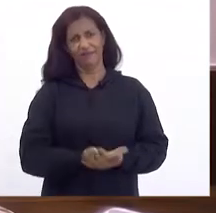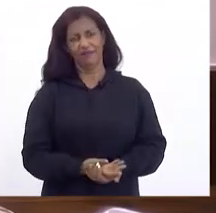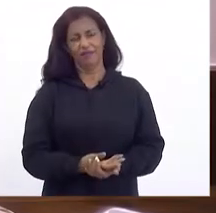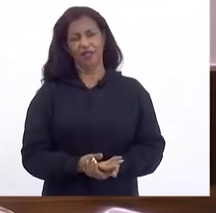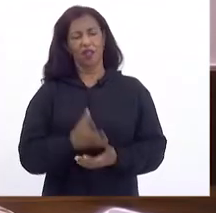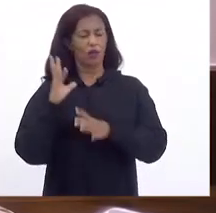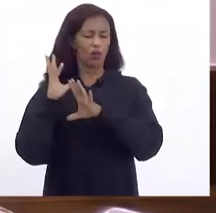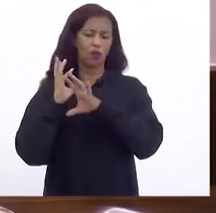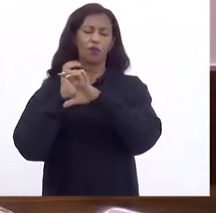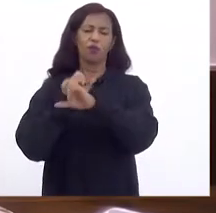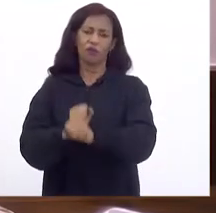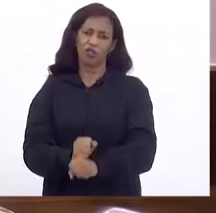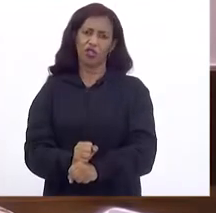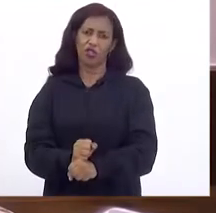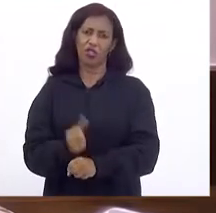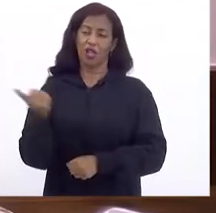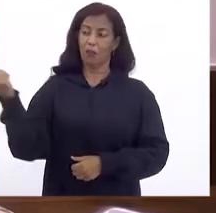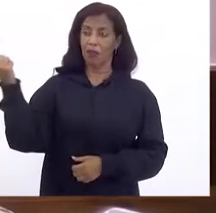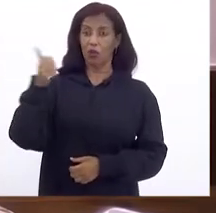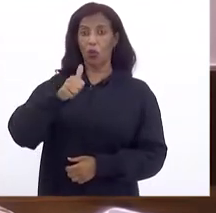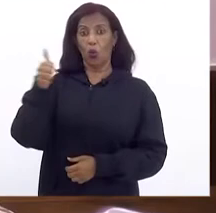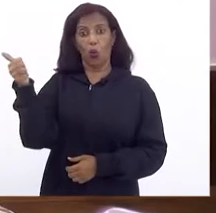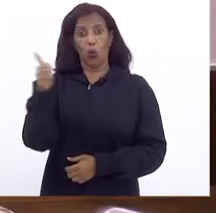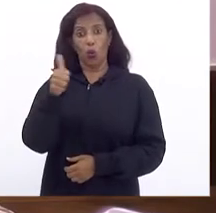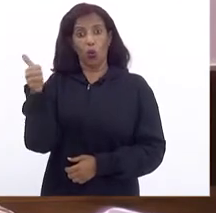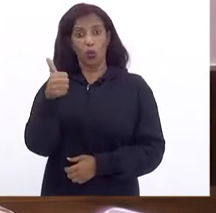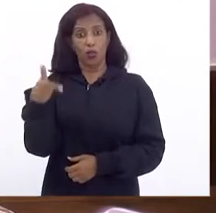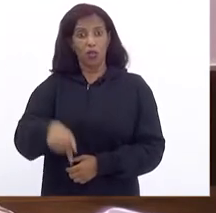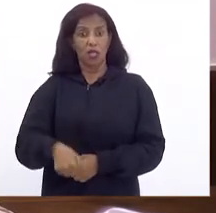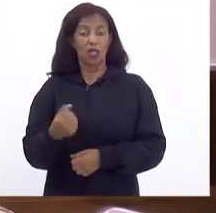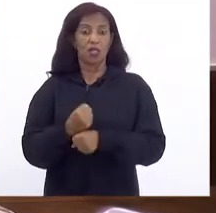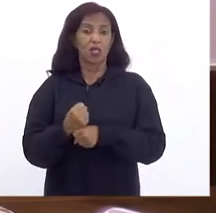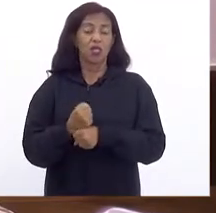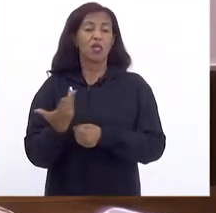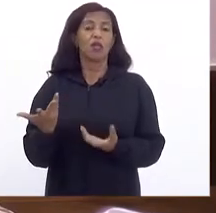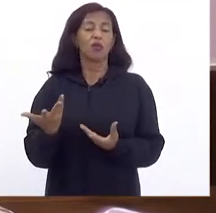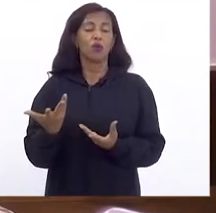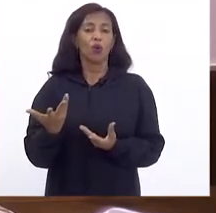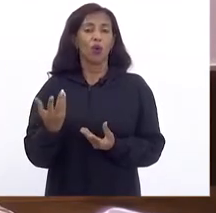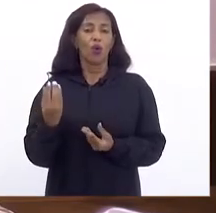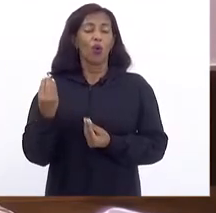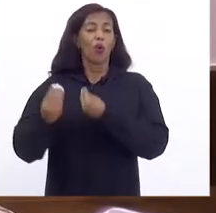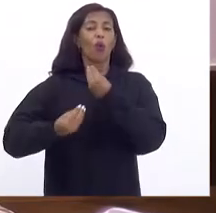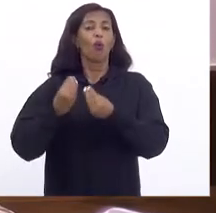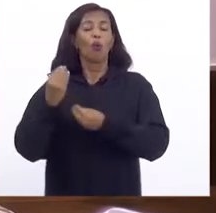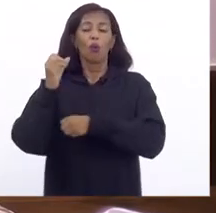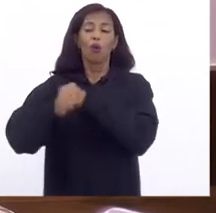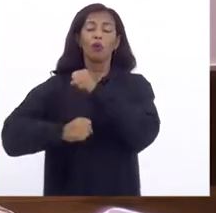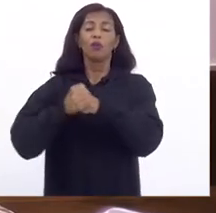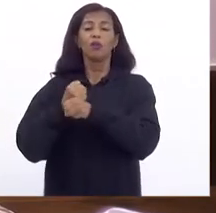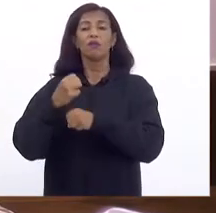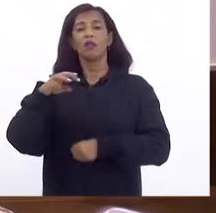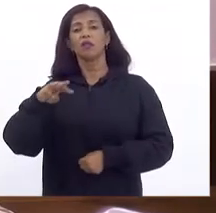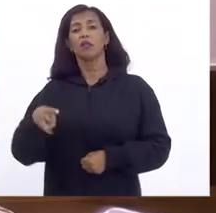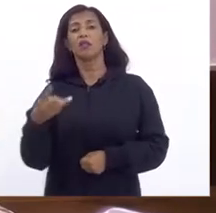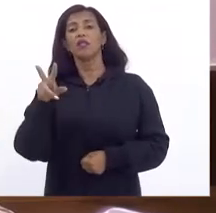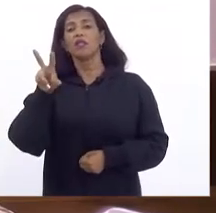IPCA Batendo 11 Quase 11 Esse ano Como é que a vai chegar 3,50 Ano que vem